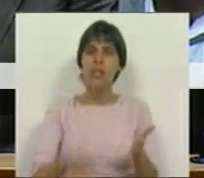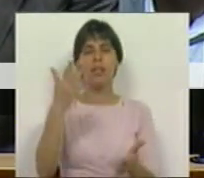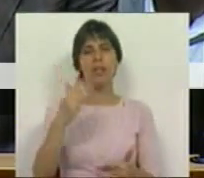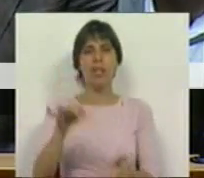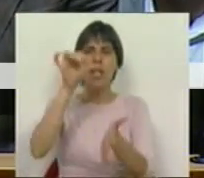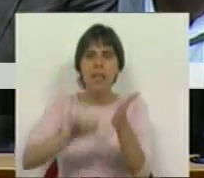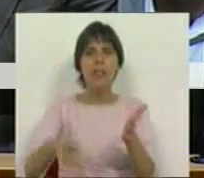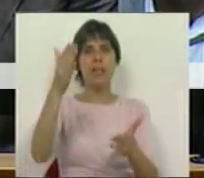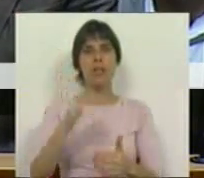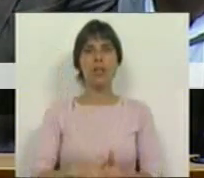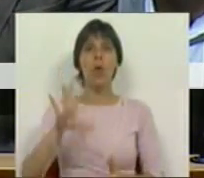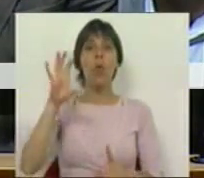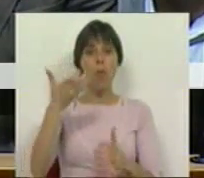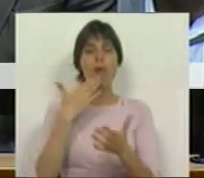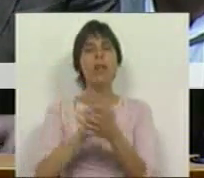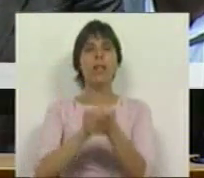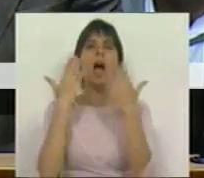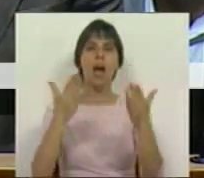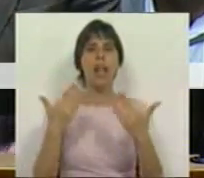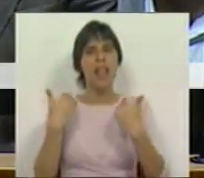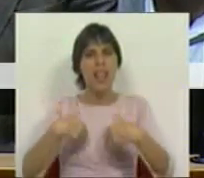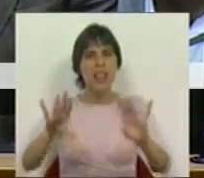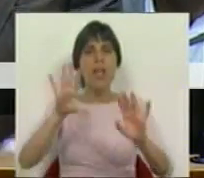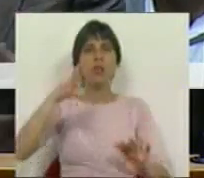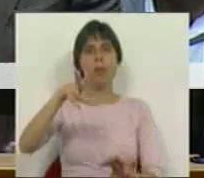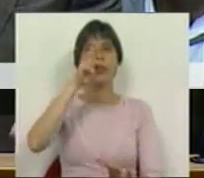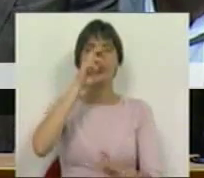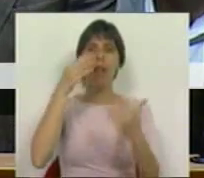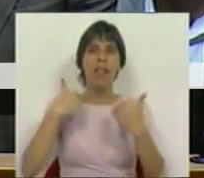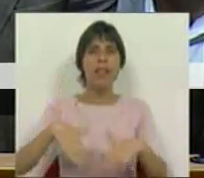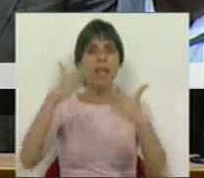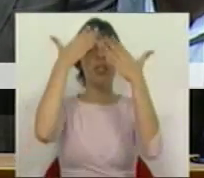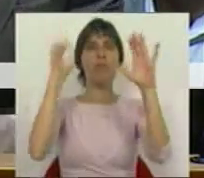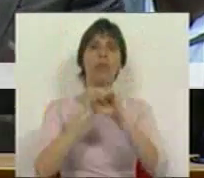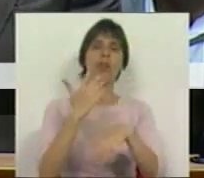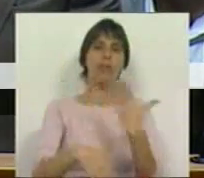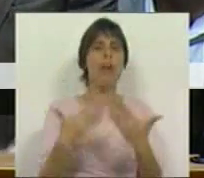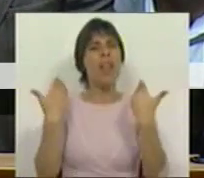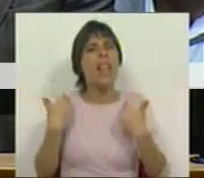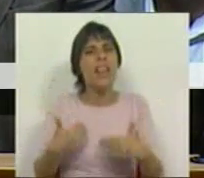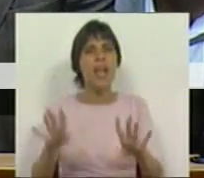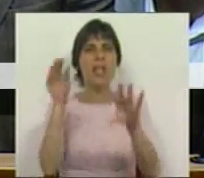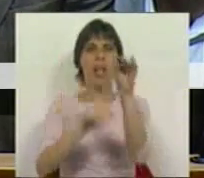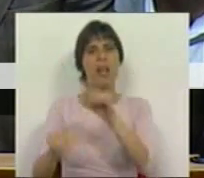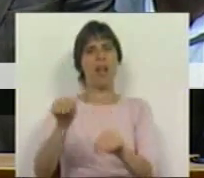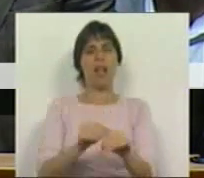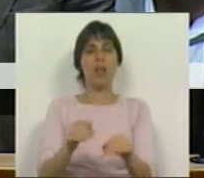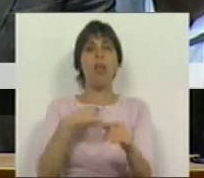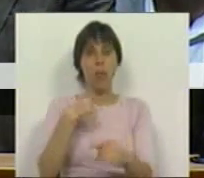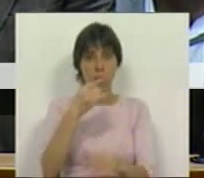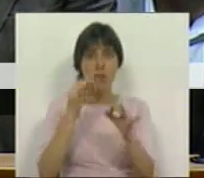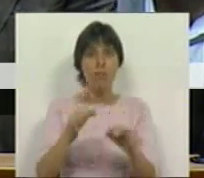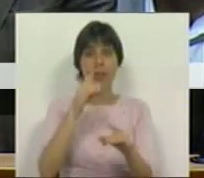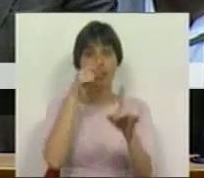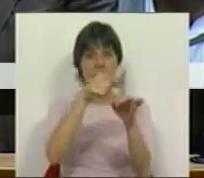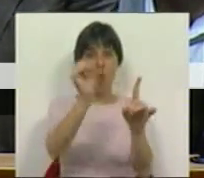Desista, desista. O país agradece. Deixe o país respirar, deixe a democracia funcionar, deixe que se realizem eleições, porque lhe garanto